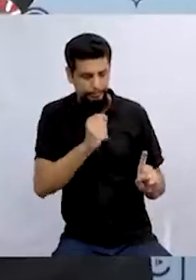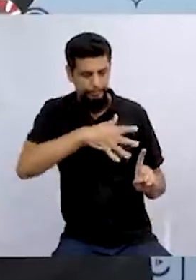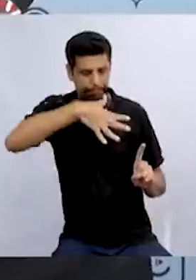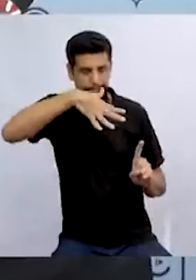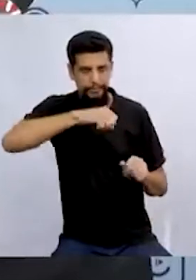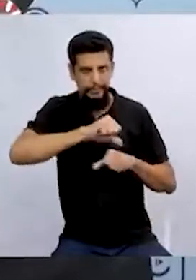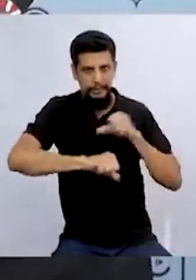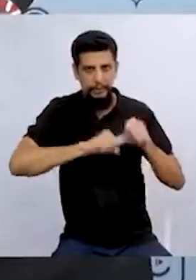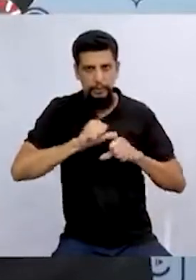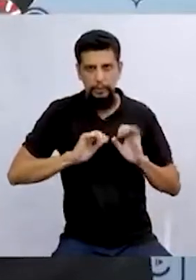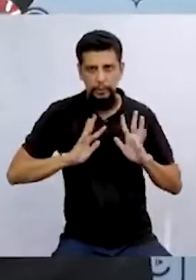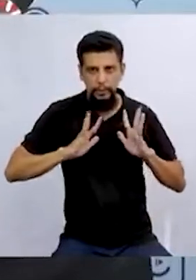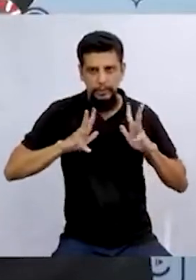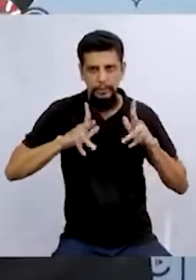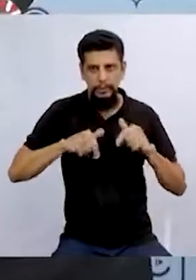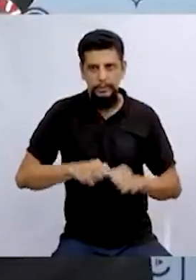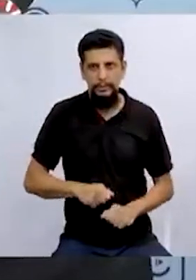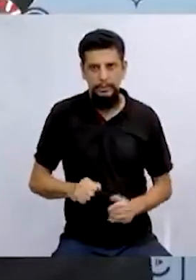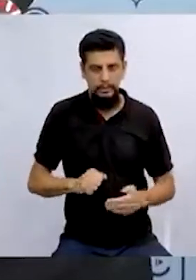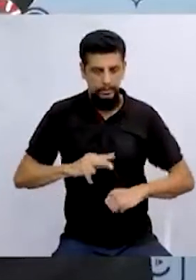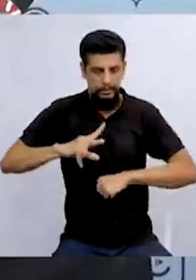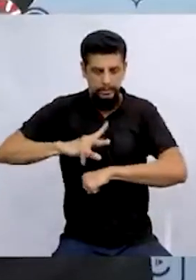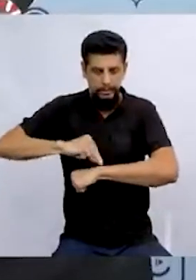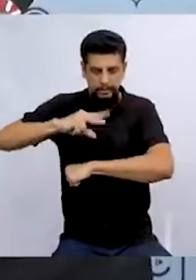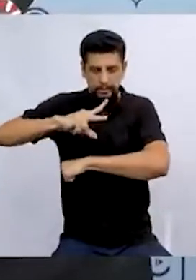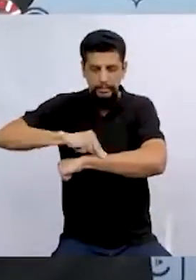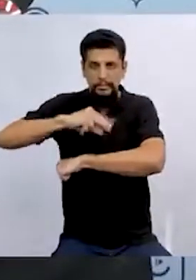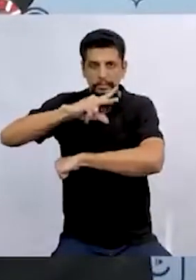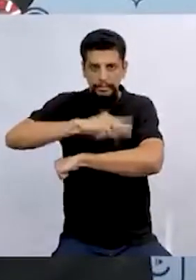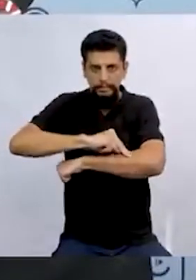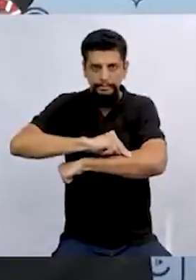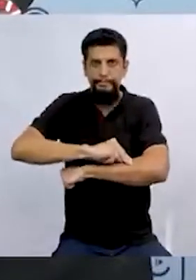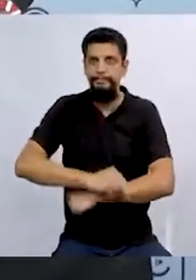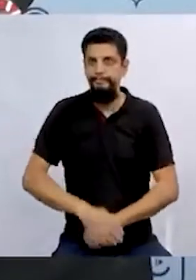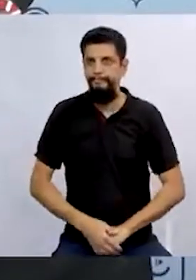e transformasse todas em grilos falantes.